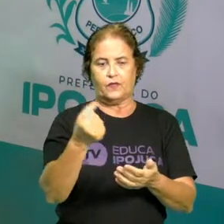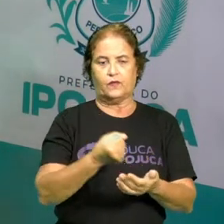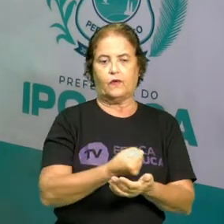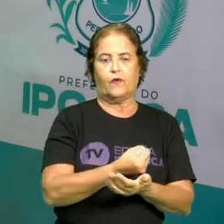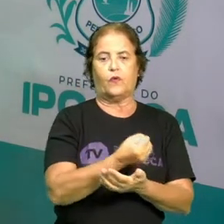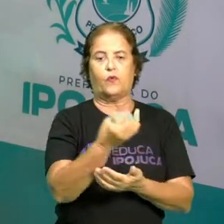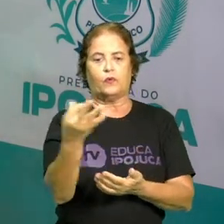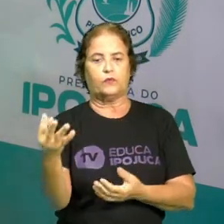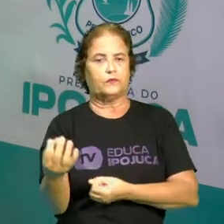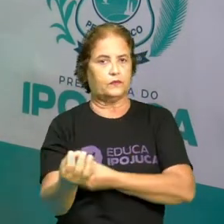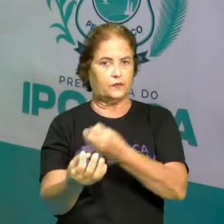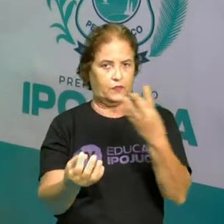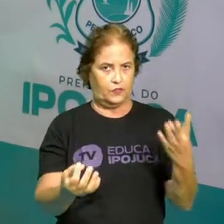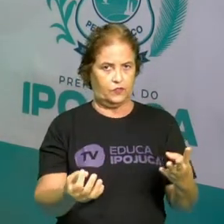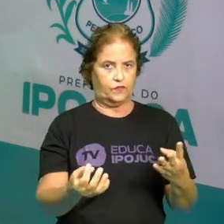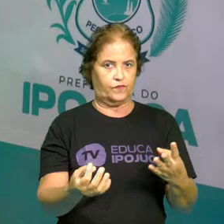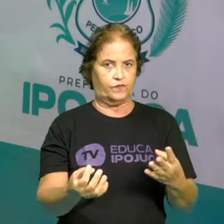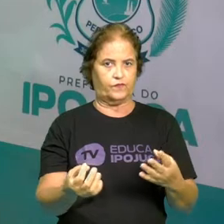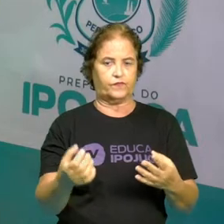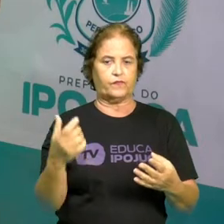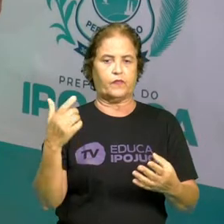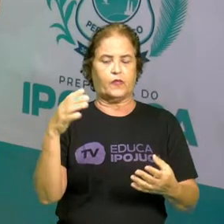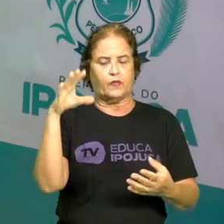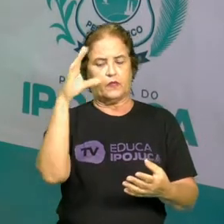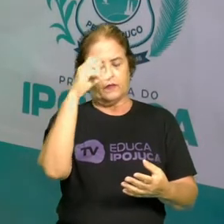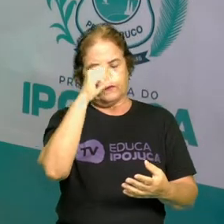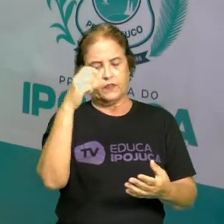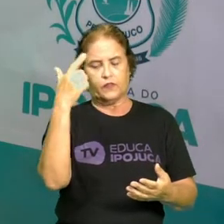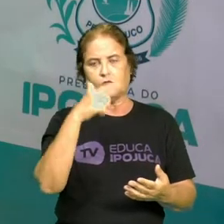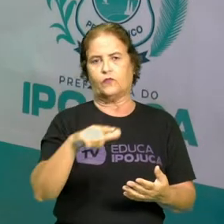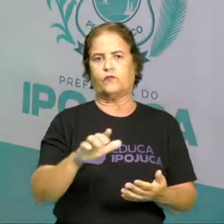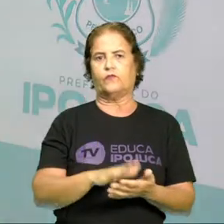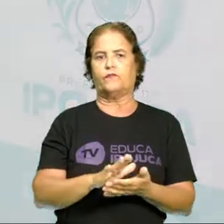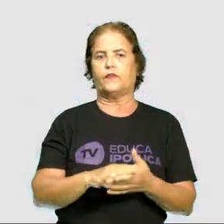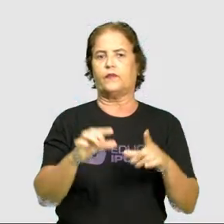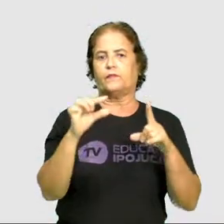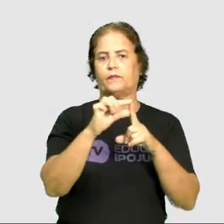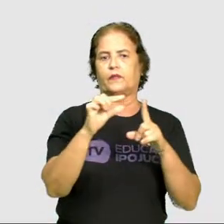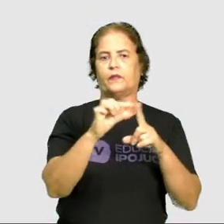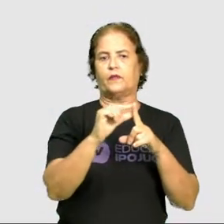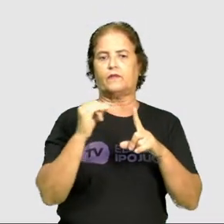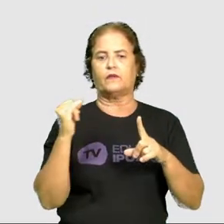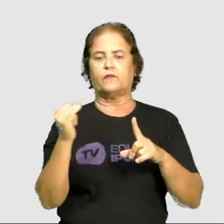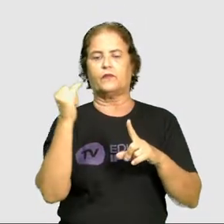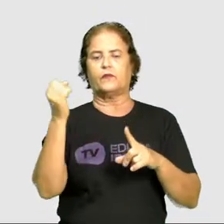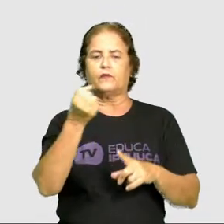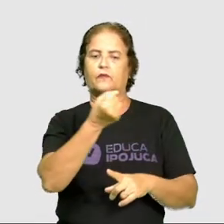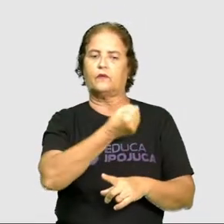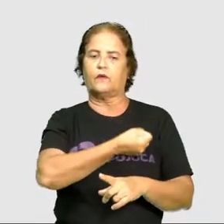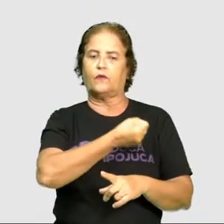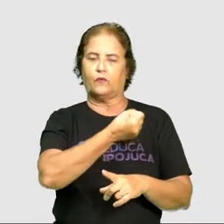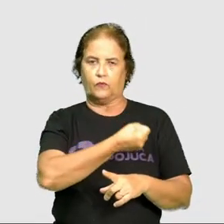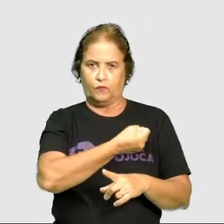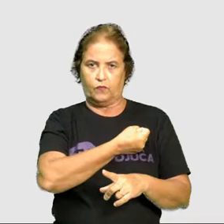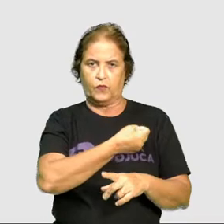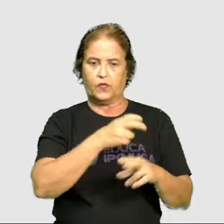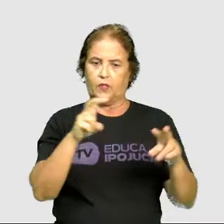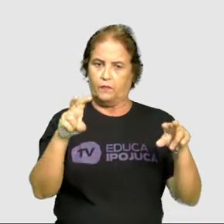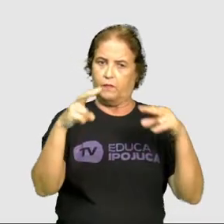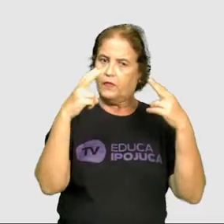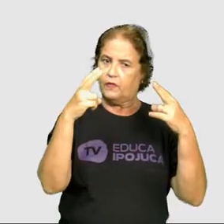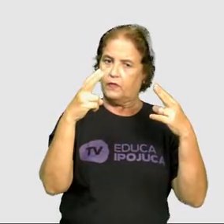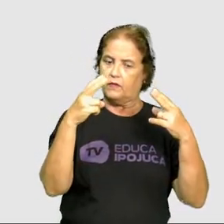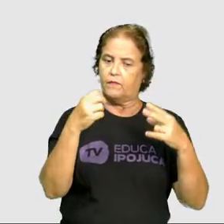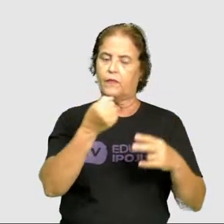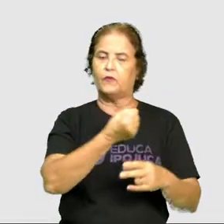revisando a nossa aula, a gente percebe que as palavras-chave são os números, que a gente percebeu os números que estão na